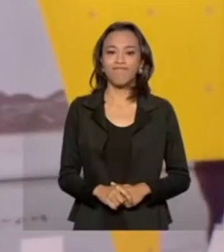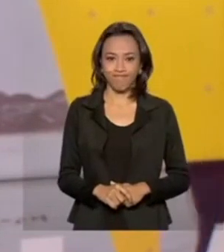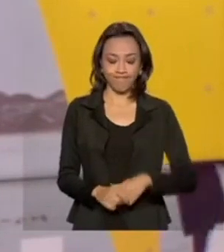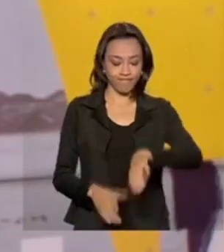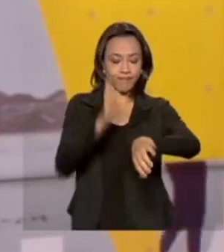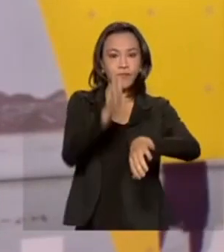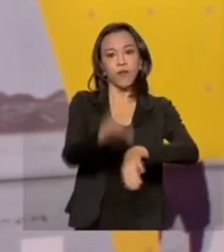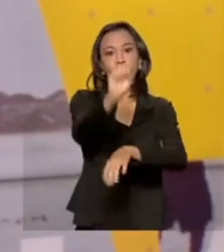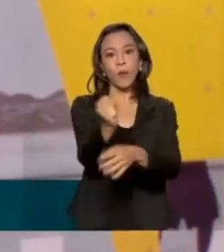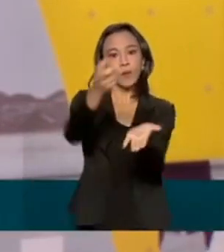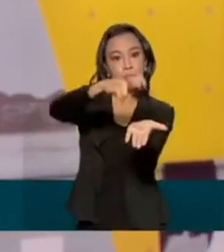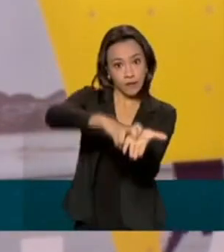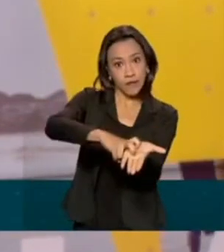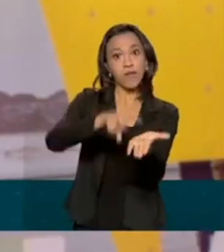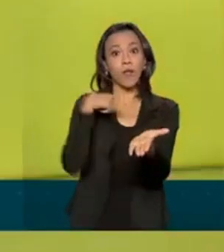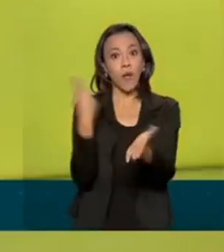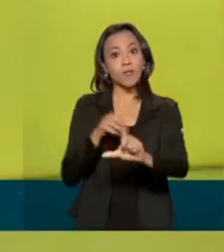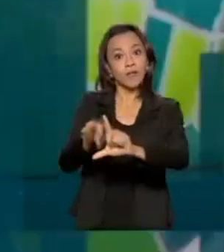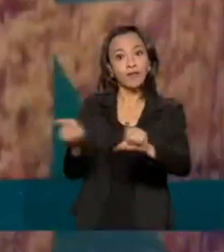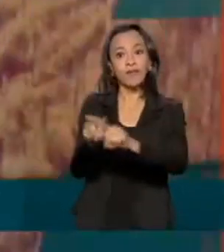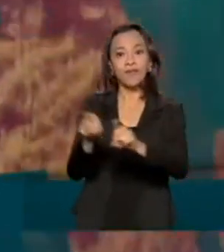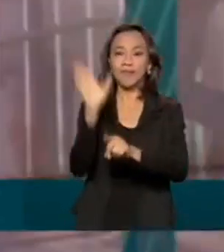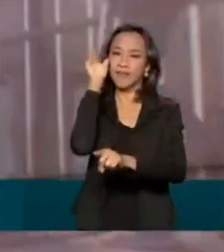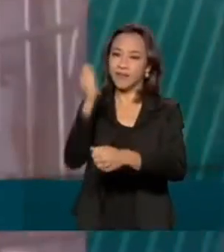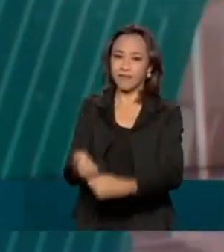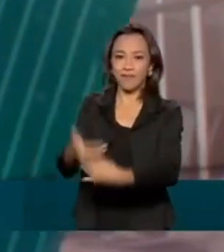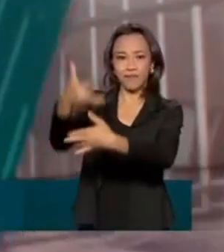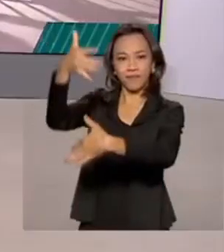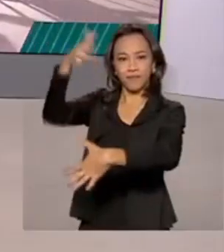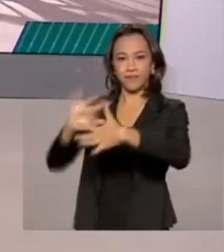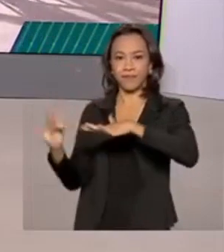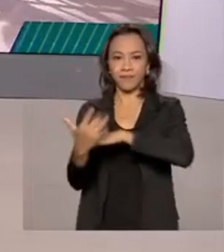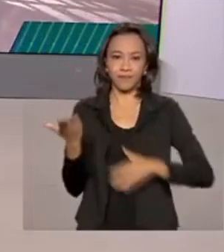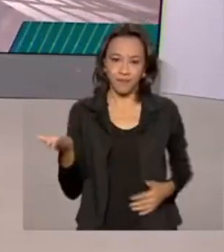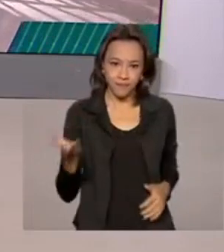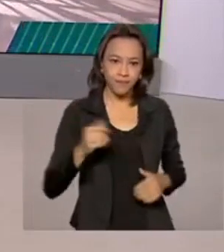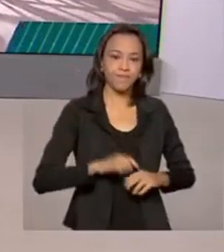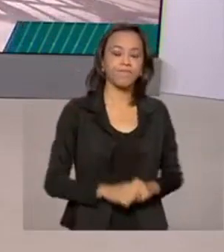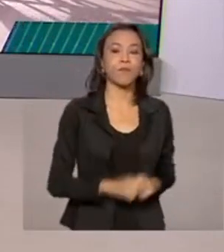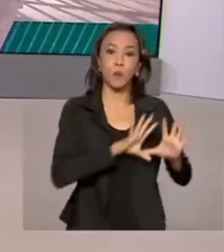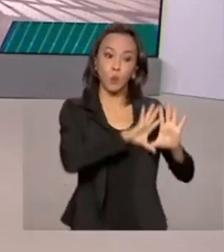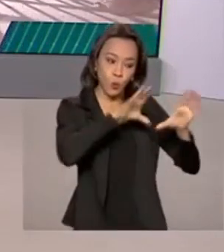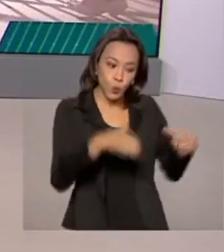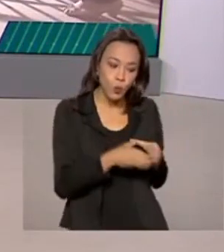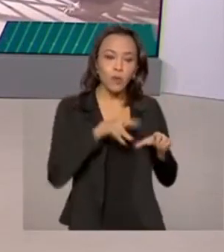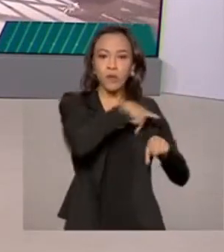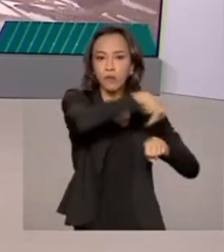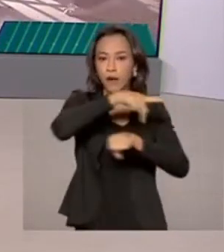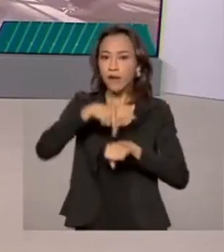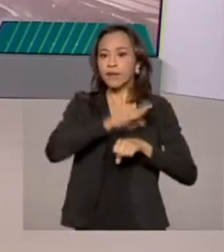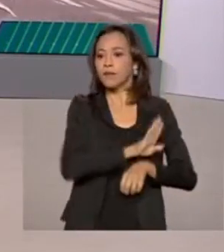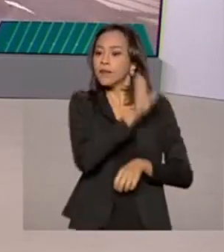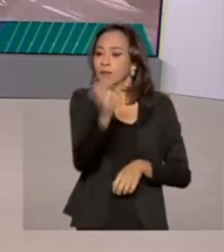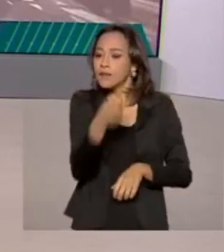Oito horas agora, estamos ao vivo também pelas redes sociais. Uma comitiva internacional visita